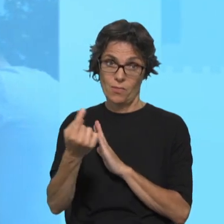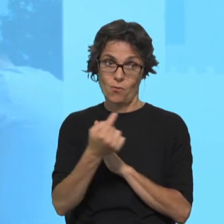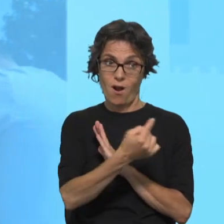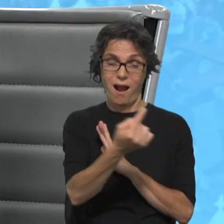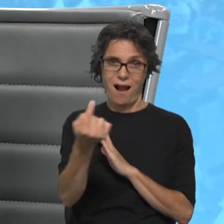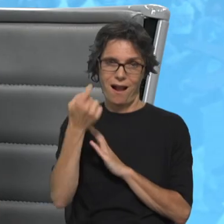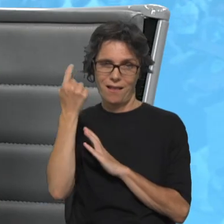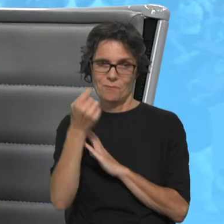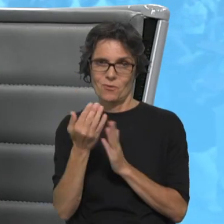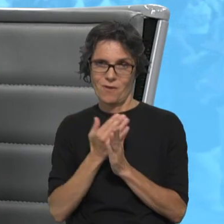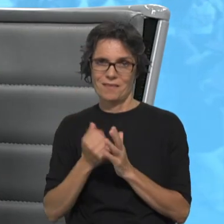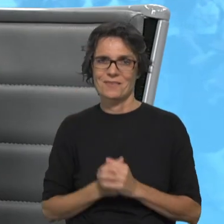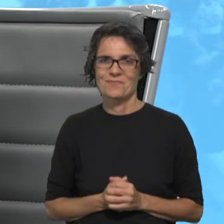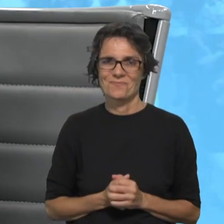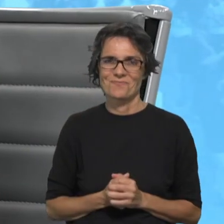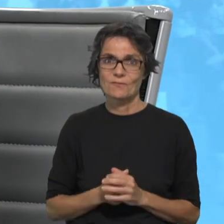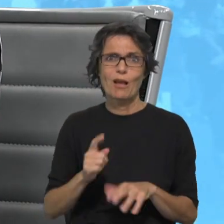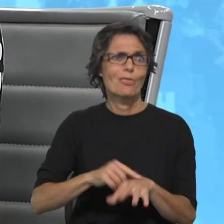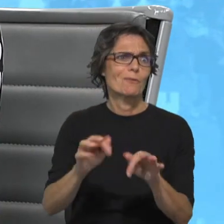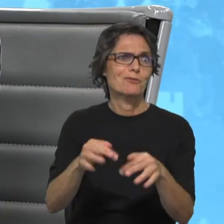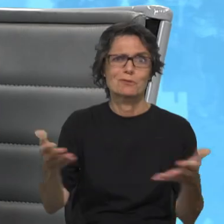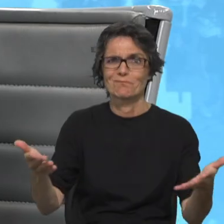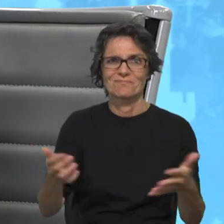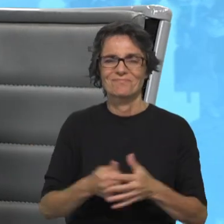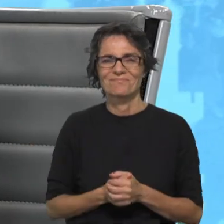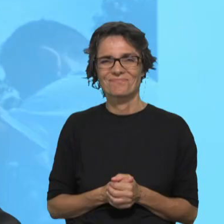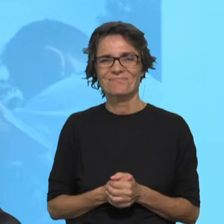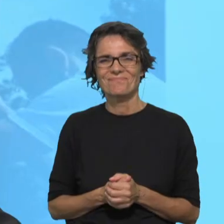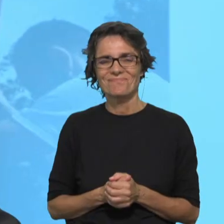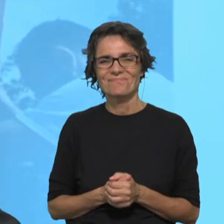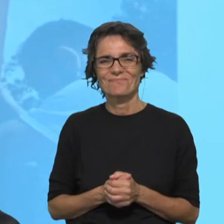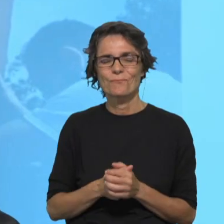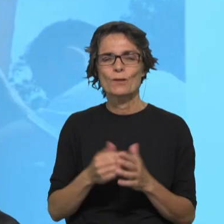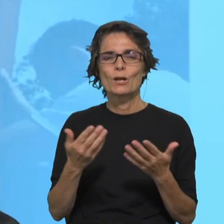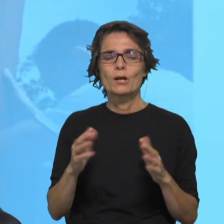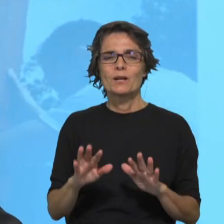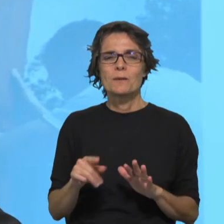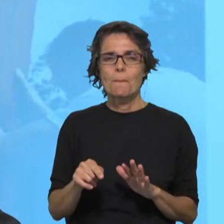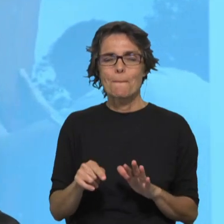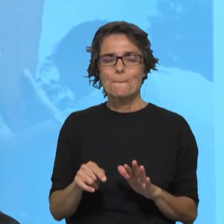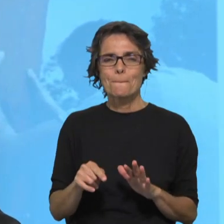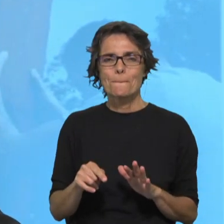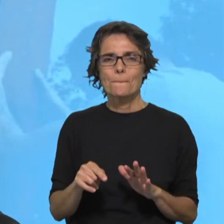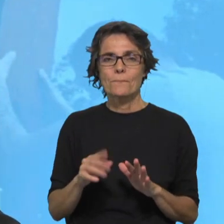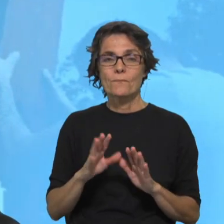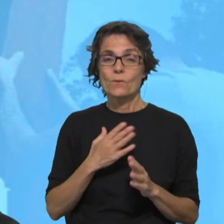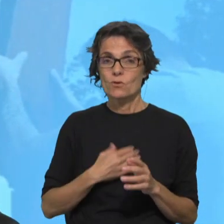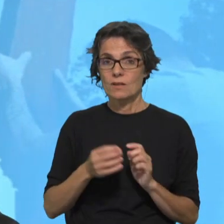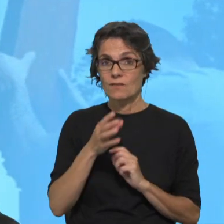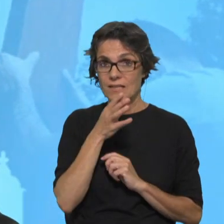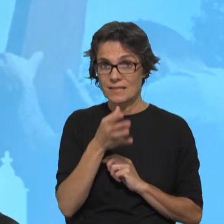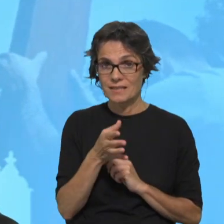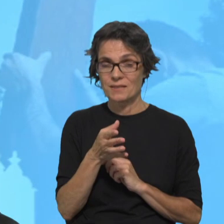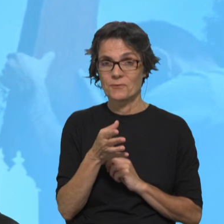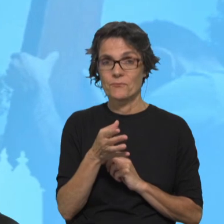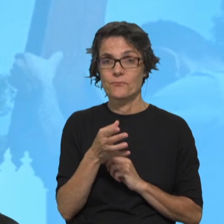a eles. Não temos mais tempo, não nos permite ir mais longe, Eugénia, mas dizer desde já que